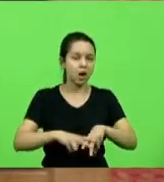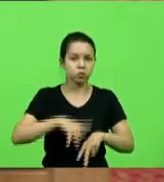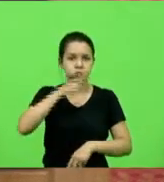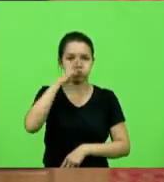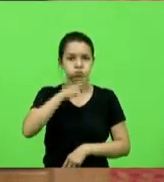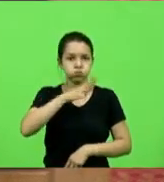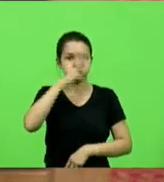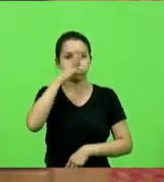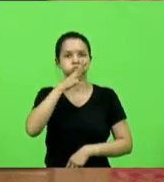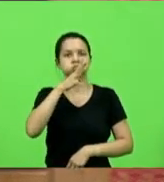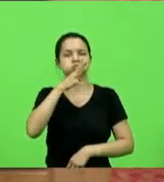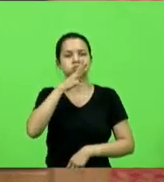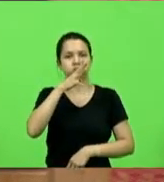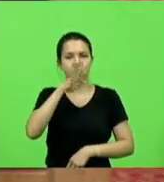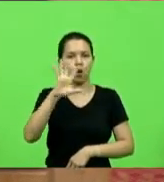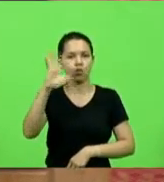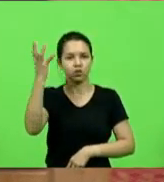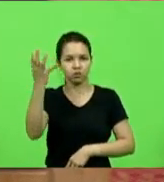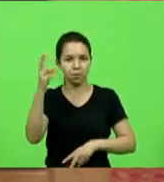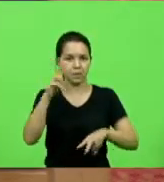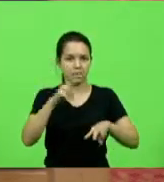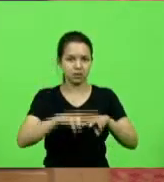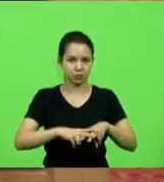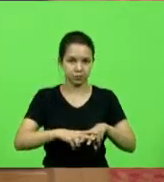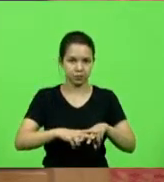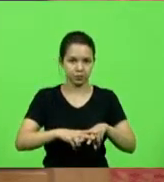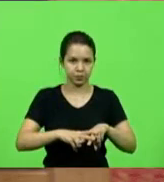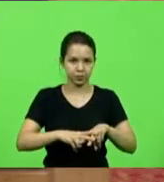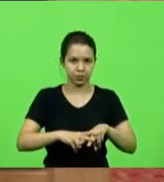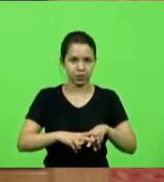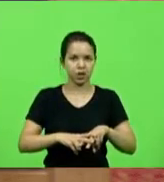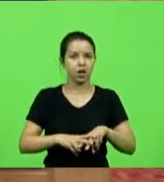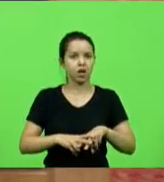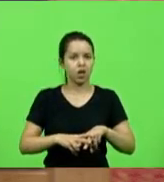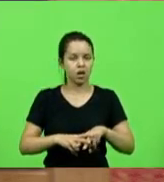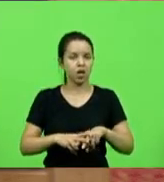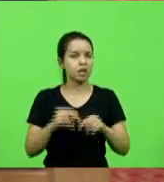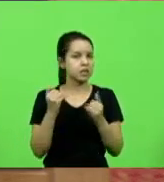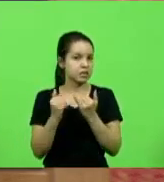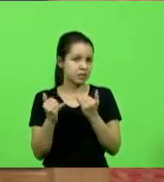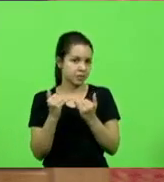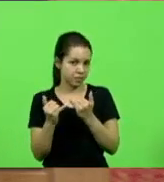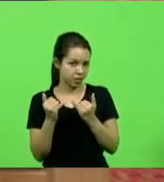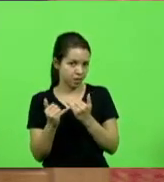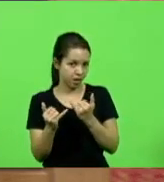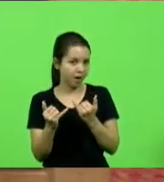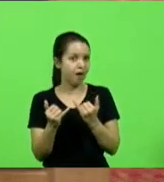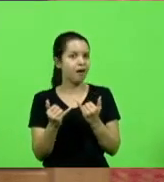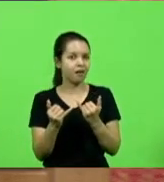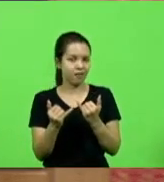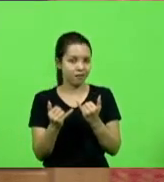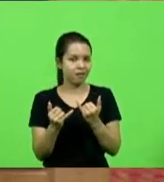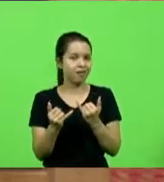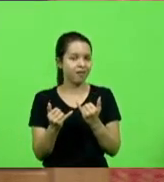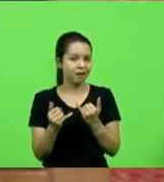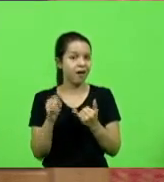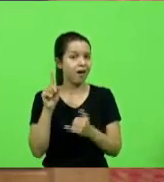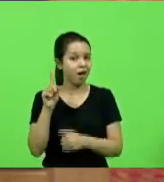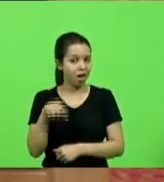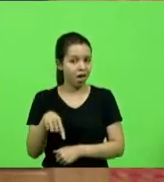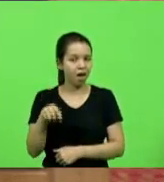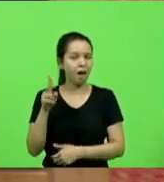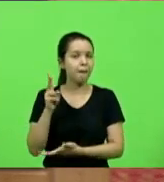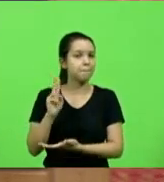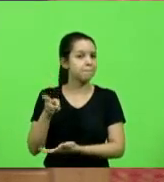ocorreram com aquela prisão e que eu é similar e por coincidência a mesma juíza,